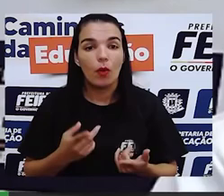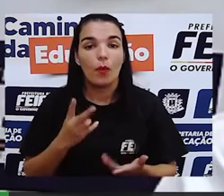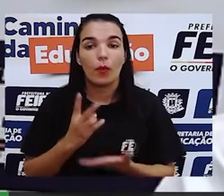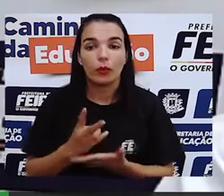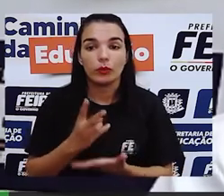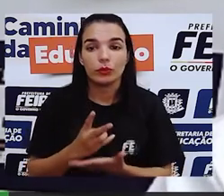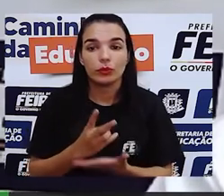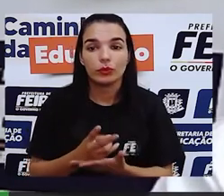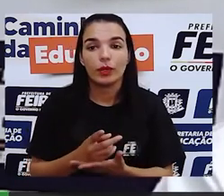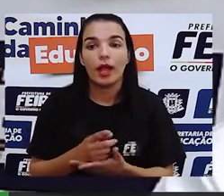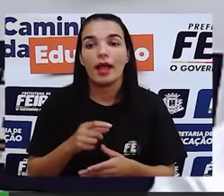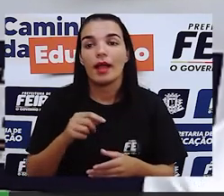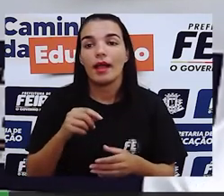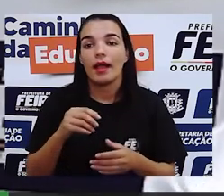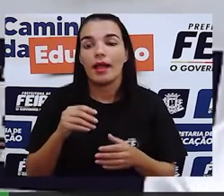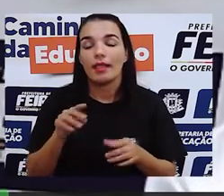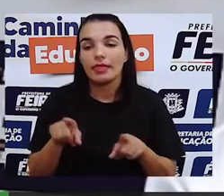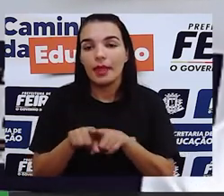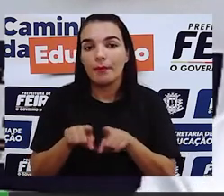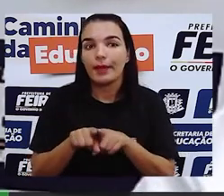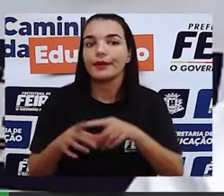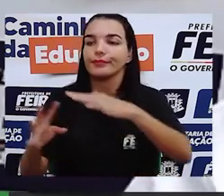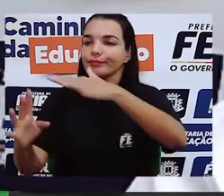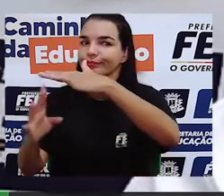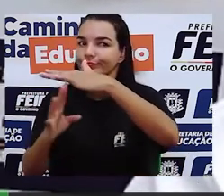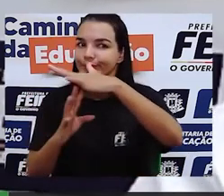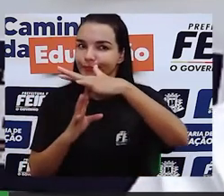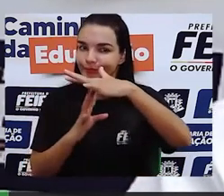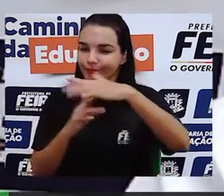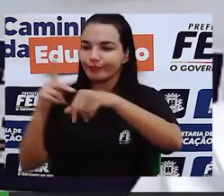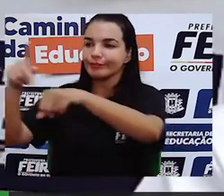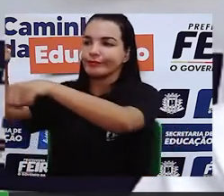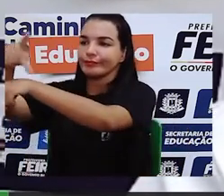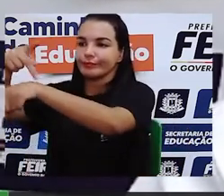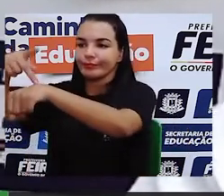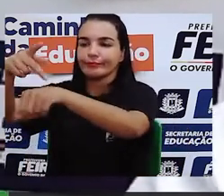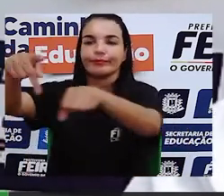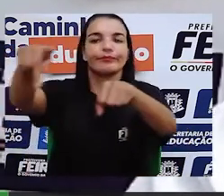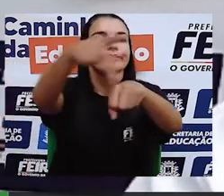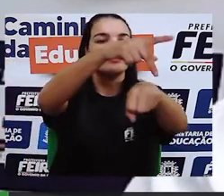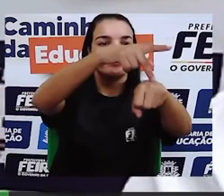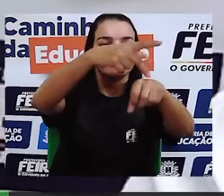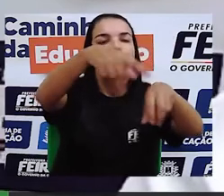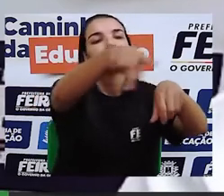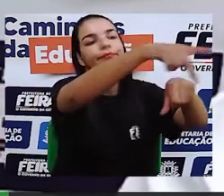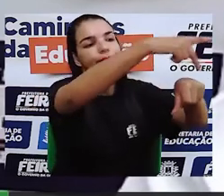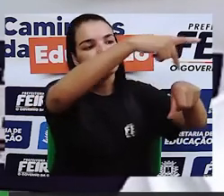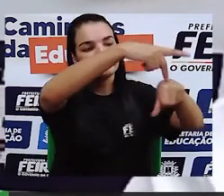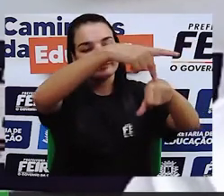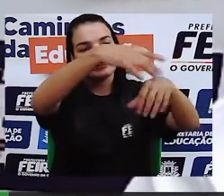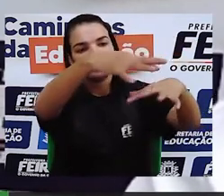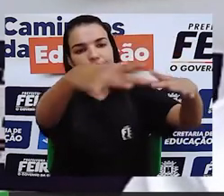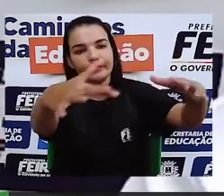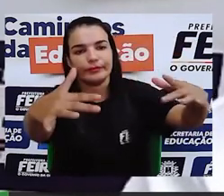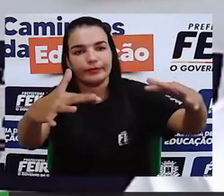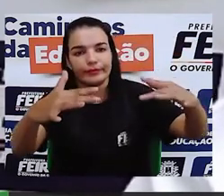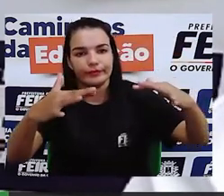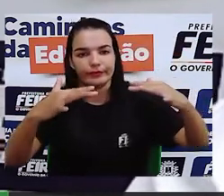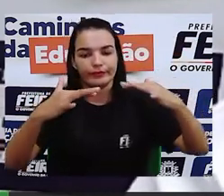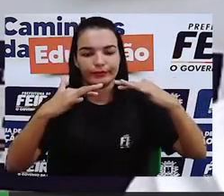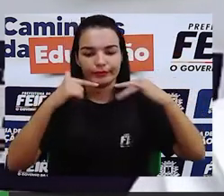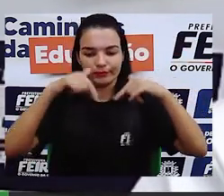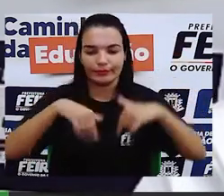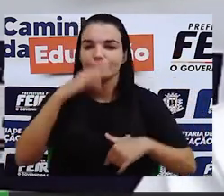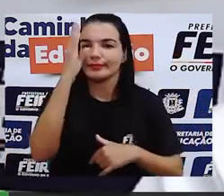nós também recebemos povos de várias partes do mundo e que também contribuí para esse povo tão lindo tão maravilhoso